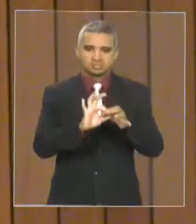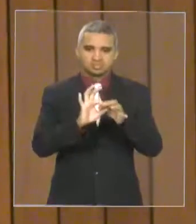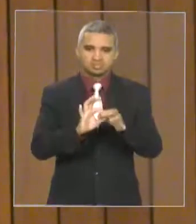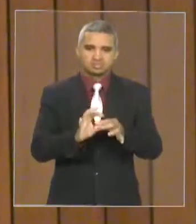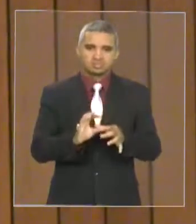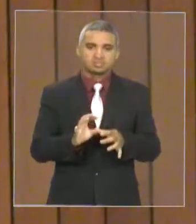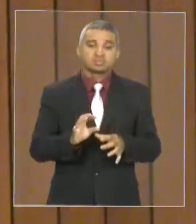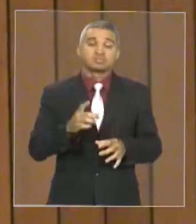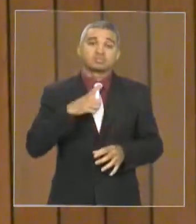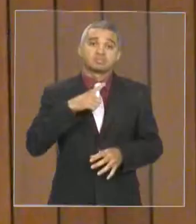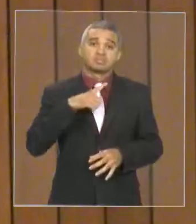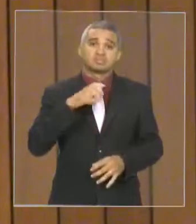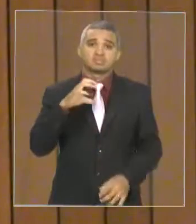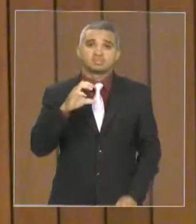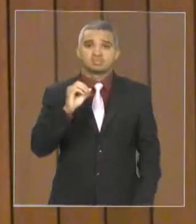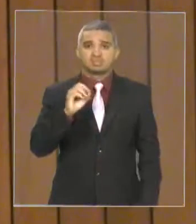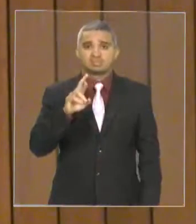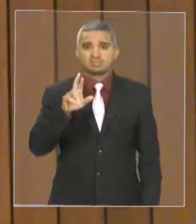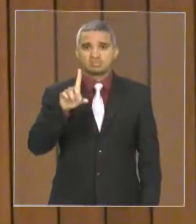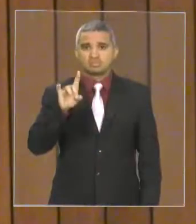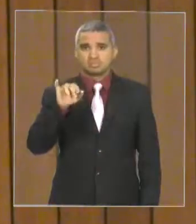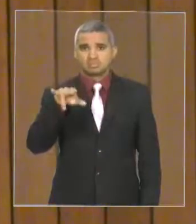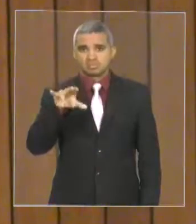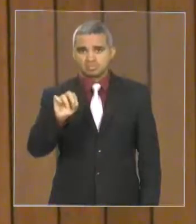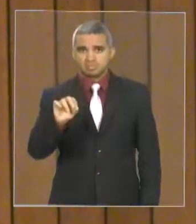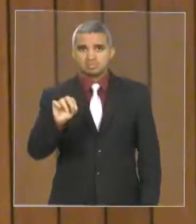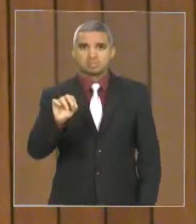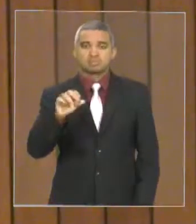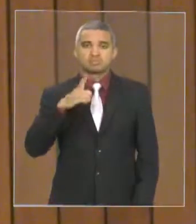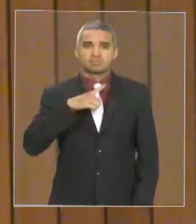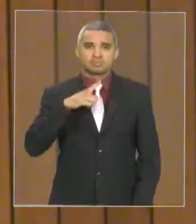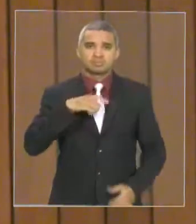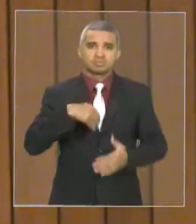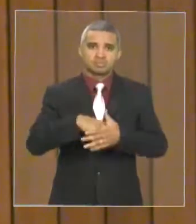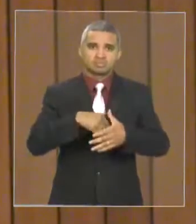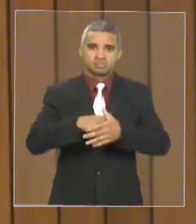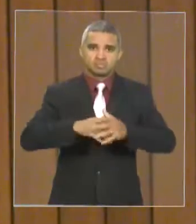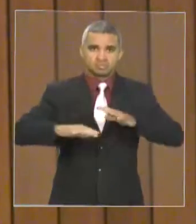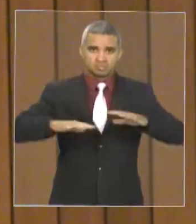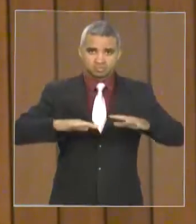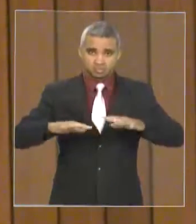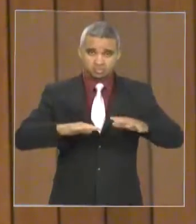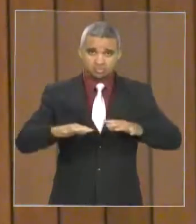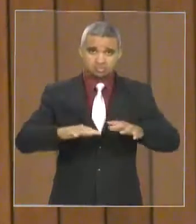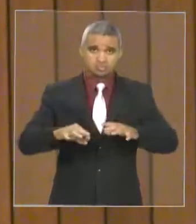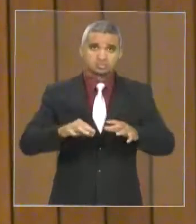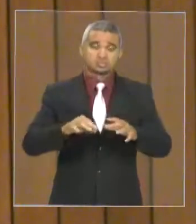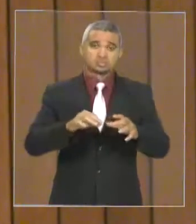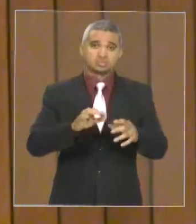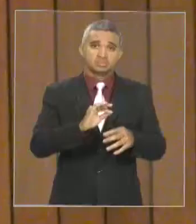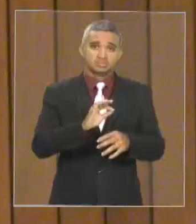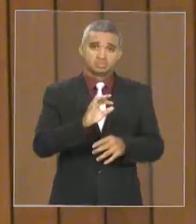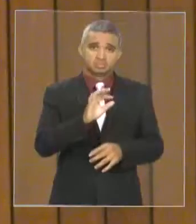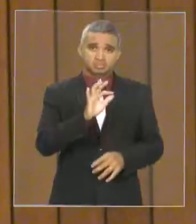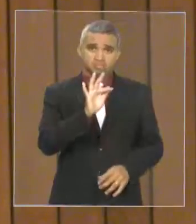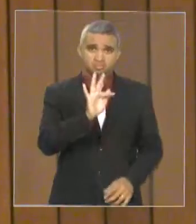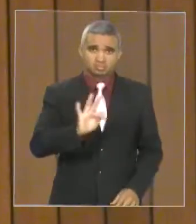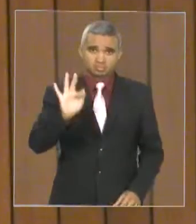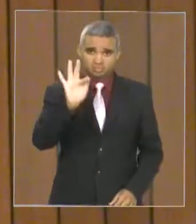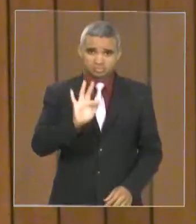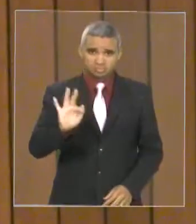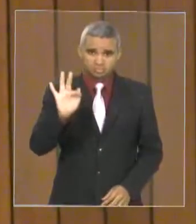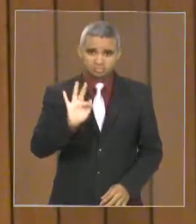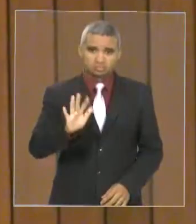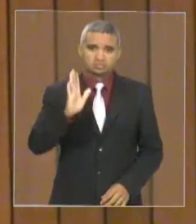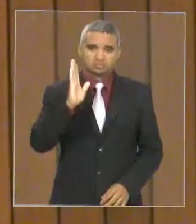Cordinho, sob irregularidade quanto à presença do jogador do Sampaio, considerando que a própria Federação confirmou